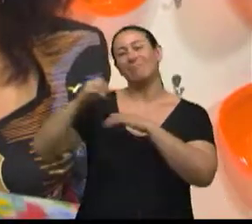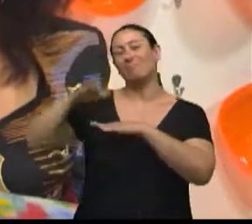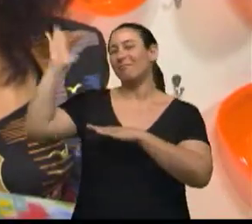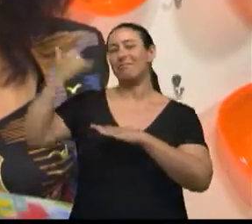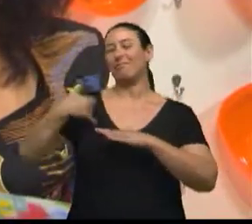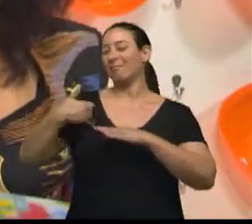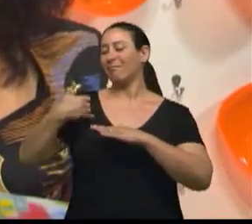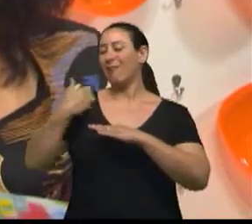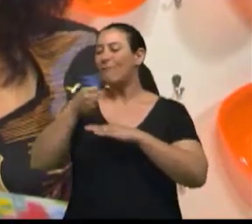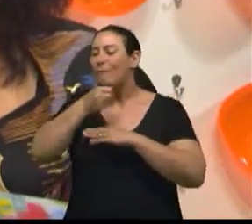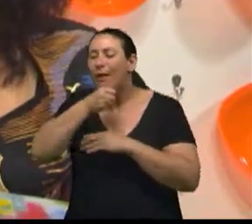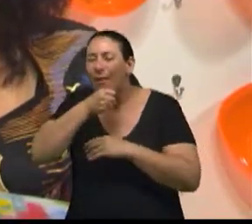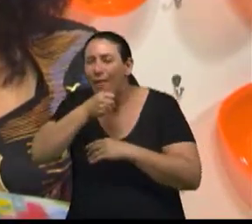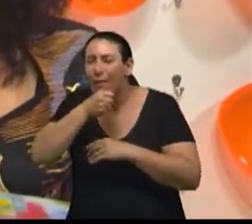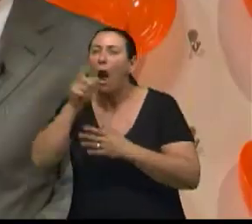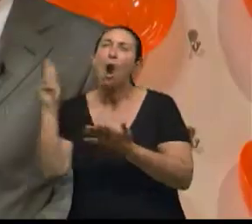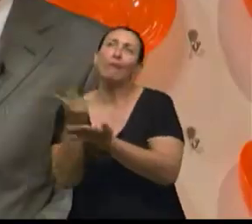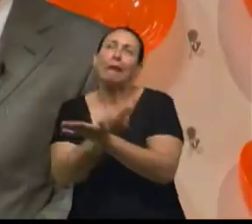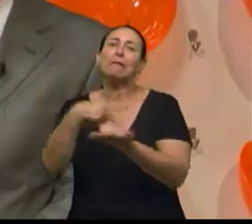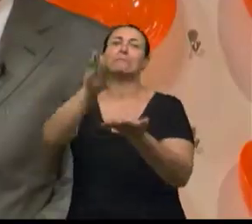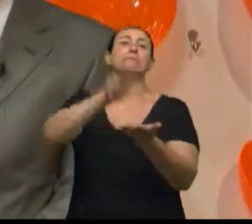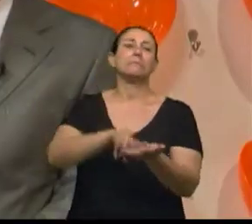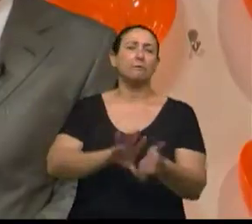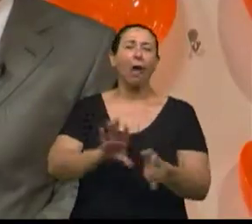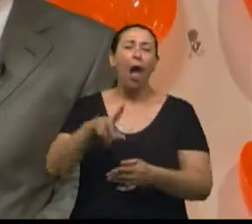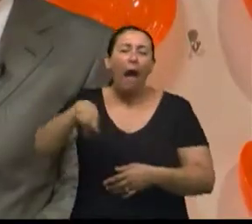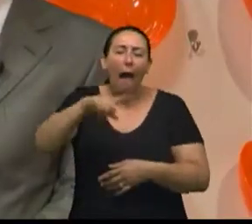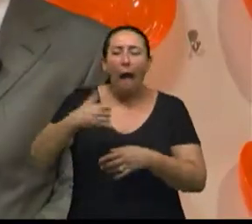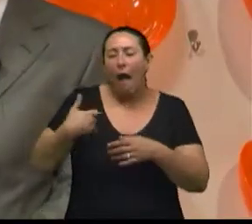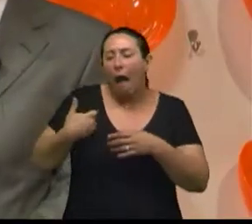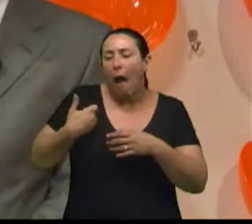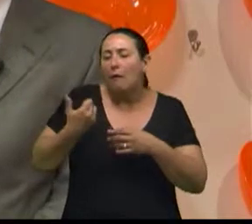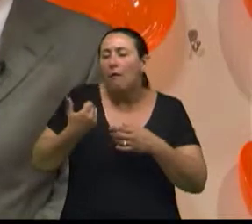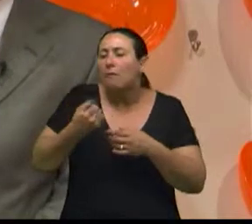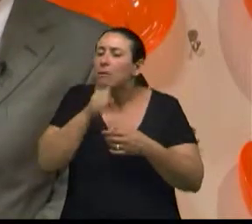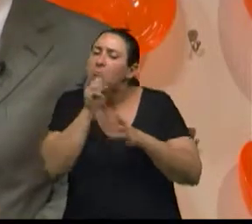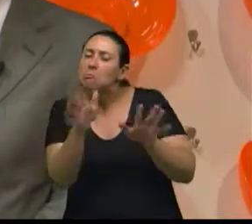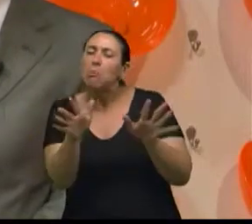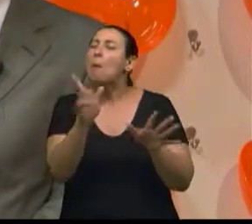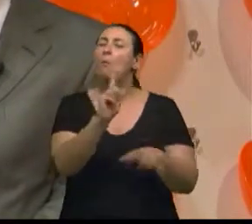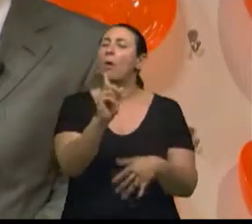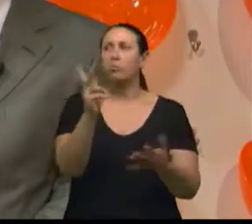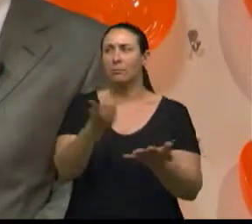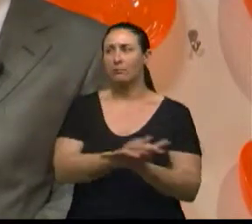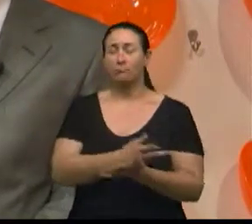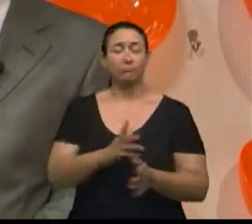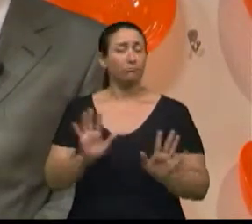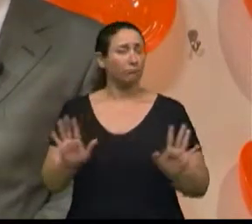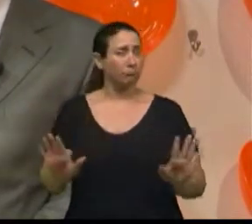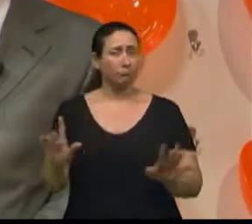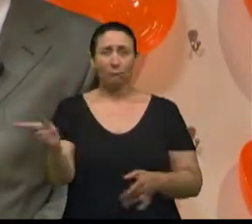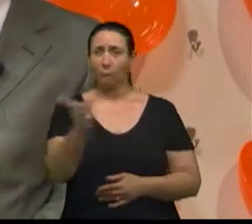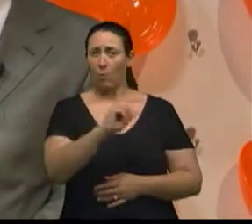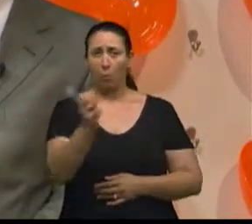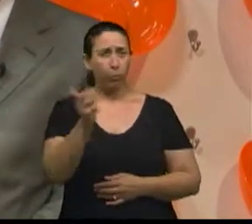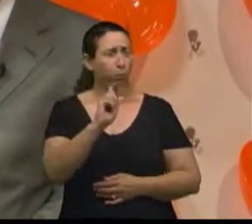Muitas vezes não, né, doutor? Não necessariamente, porque o que acontece hoje? Uma coisa importante que a gente tem que salientar é os cuidados com